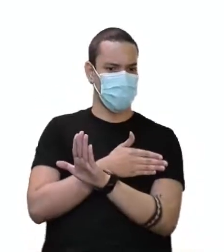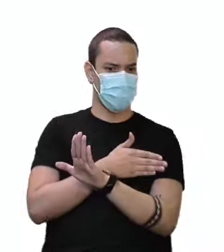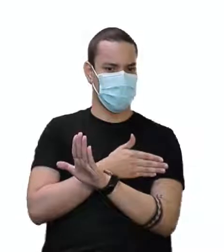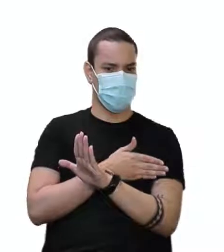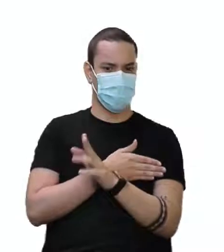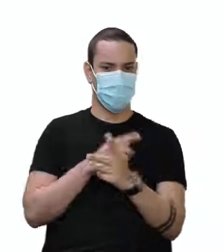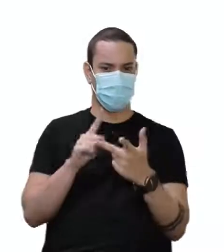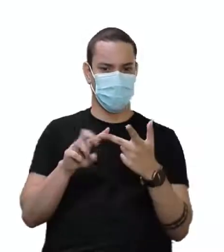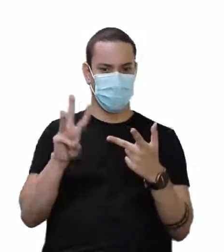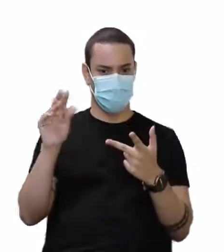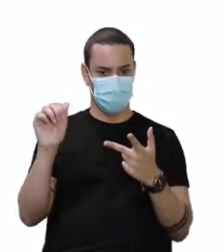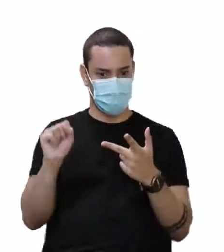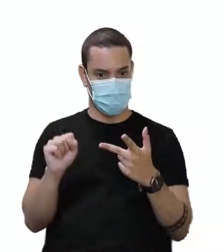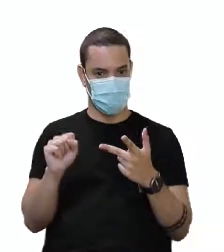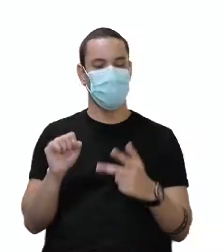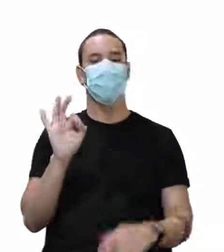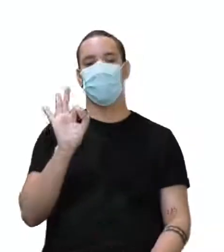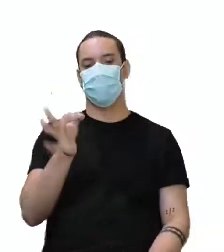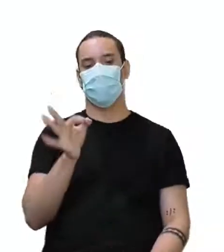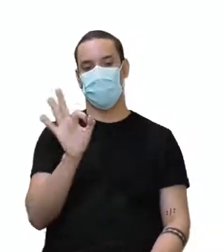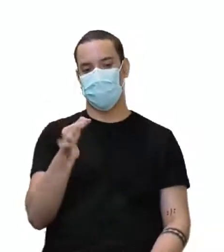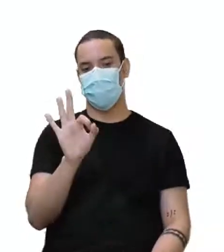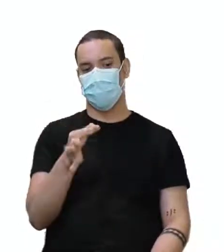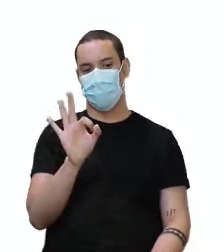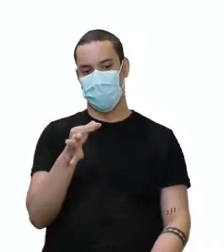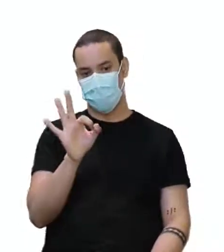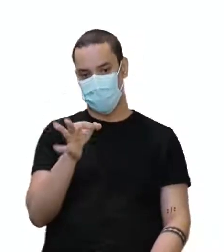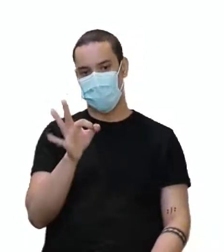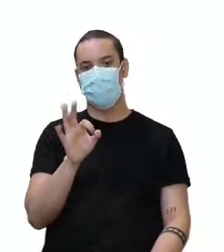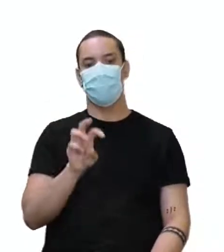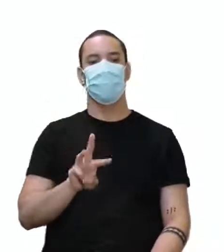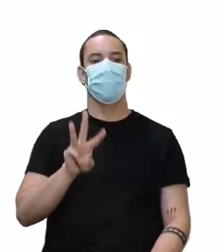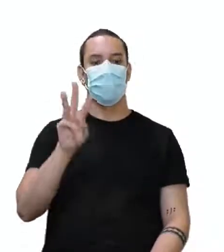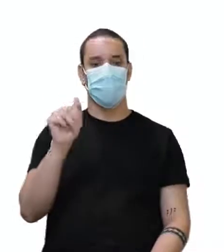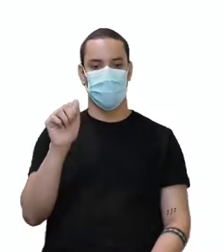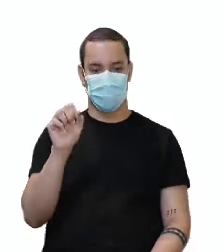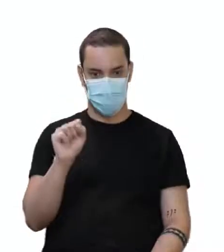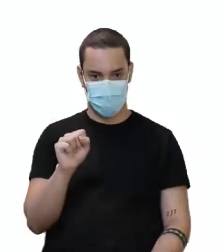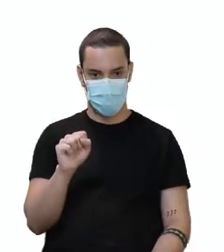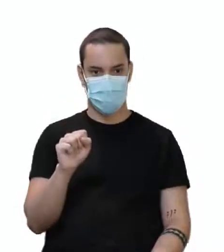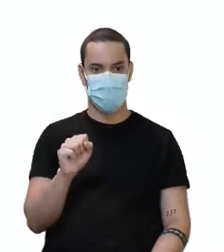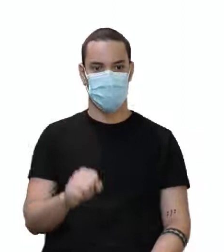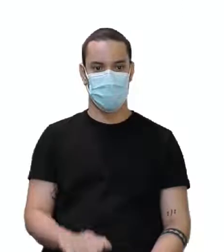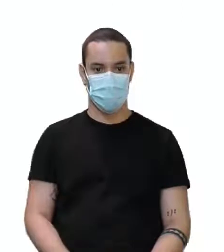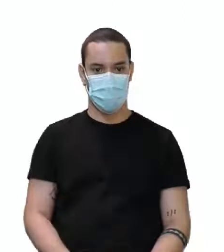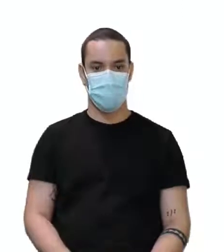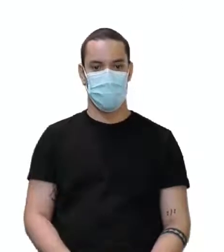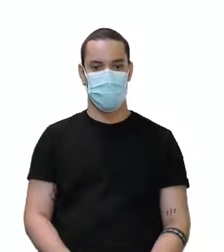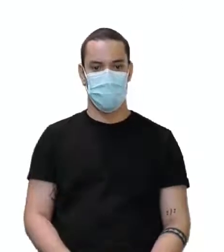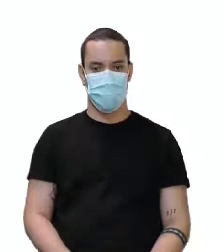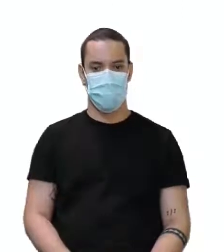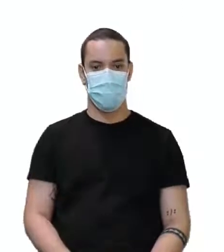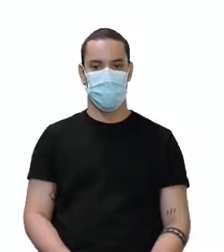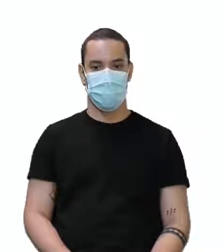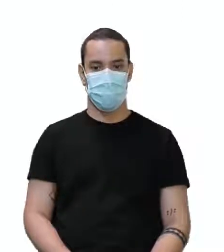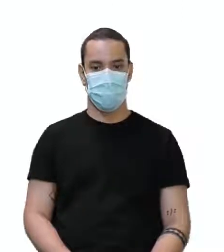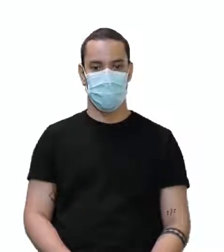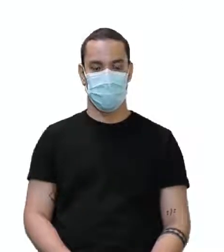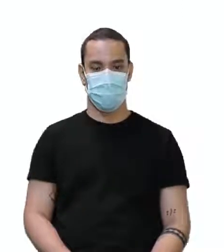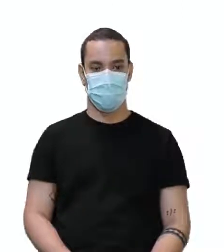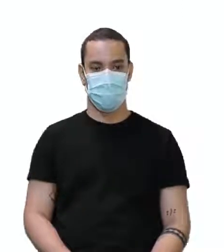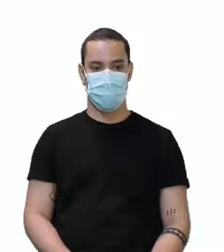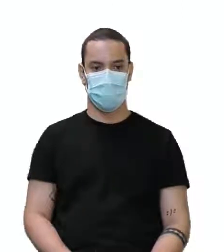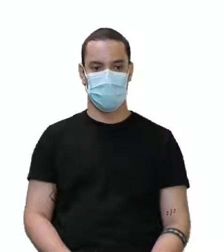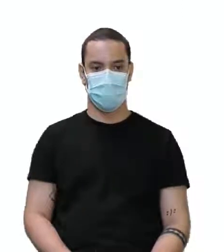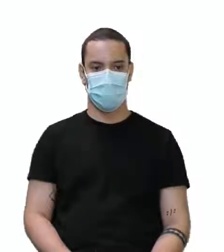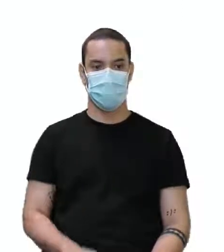Ellen was. Certo. Exatamente a B. Ellen was listening when the teacher spoke to